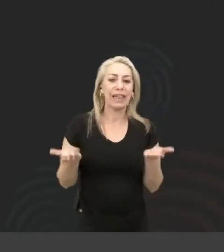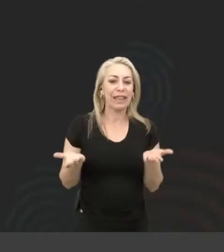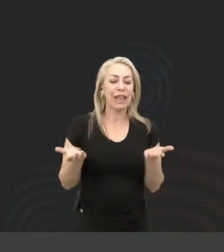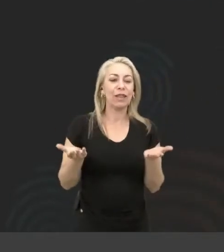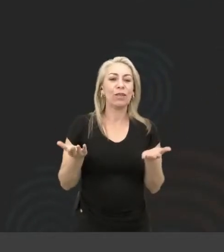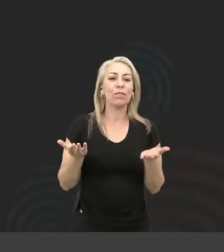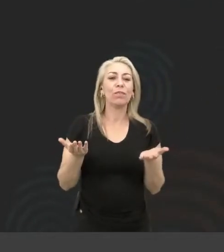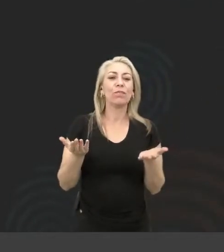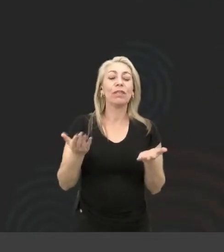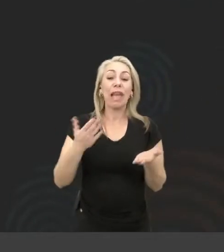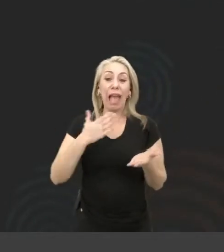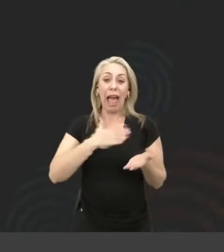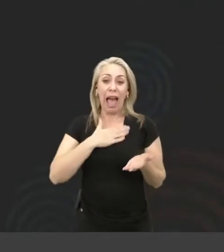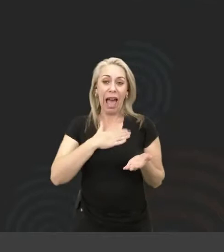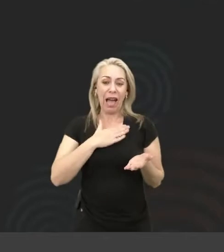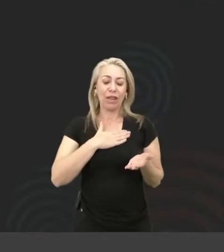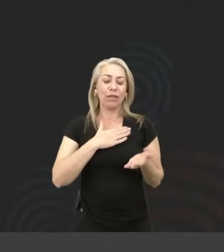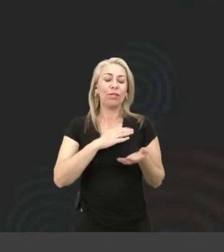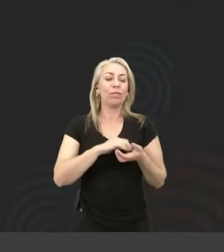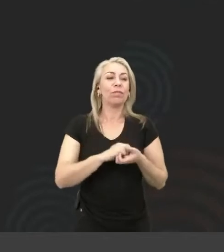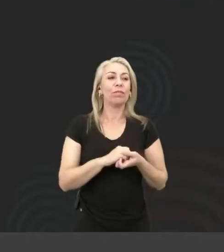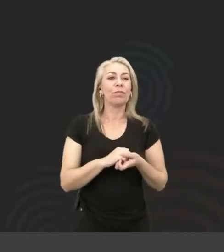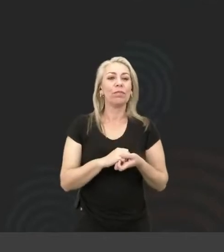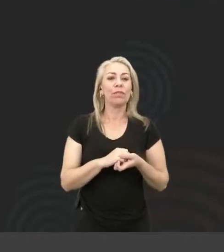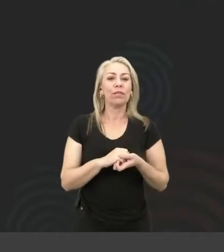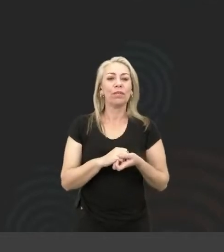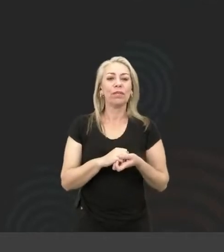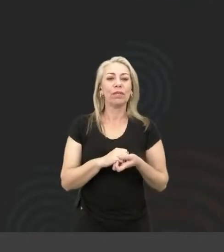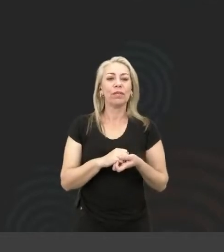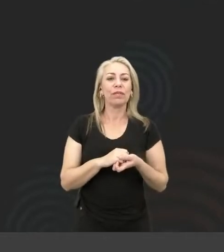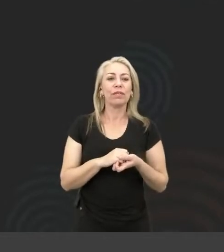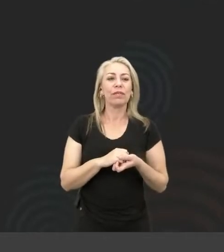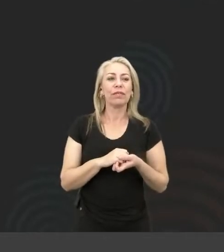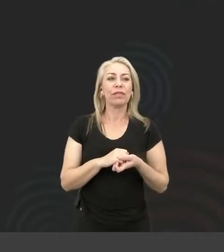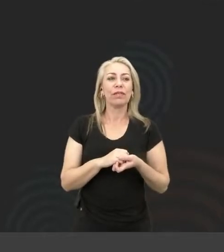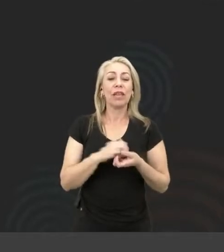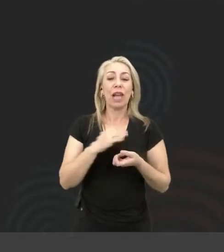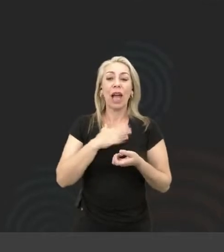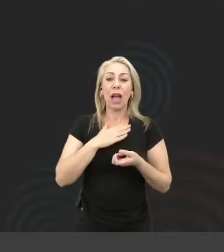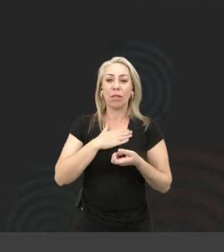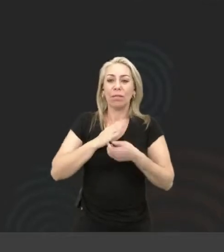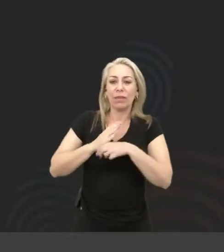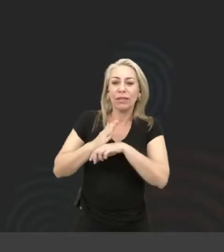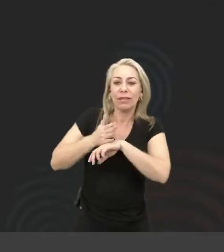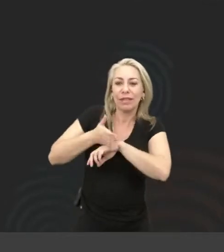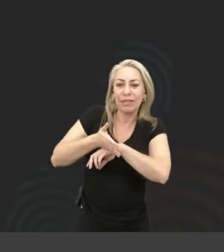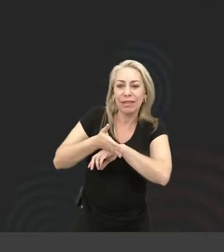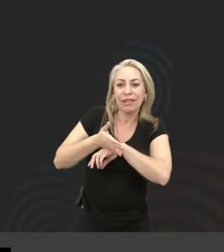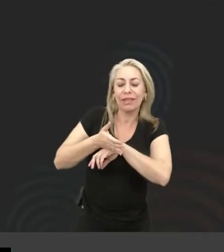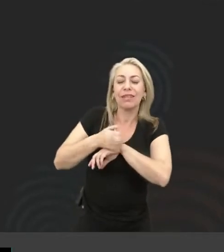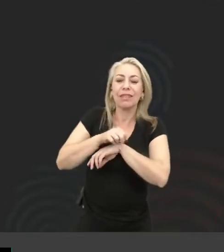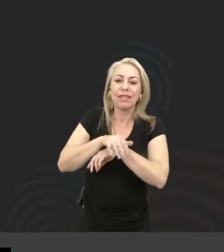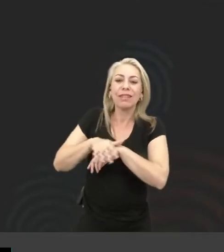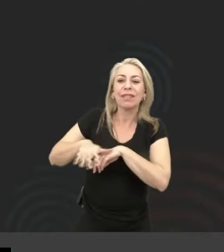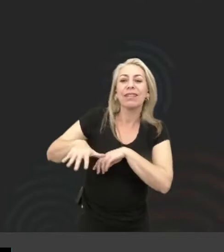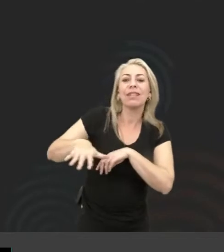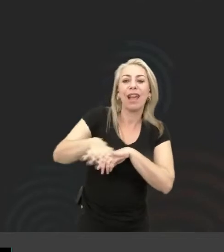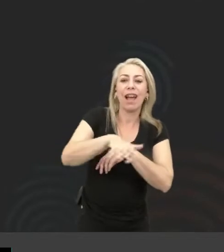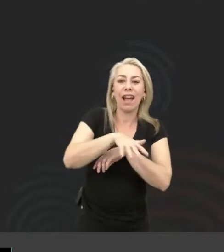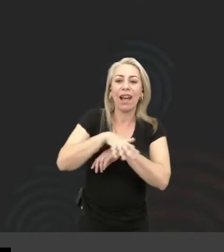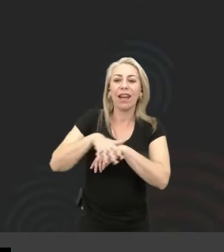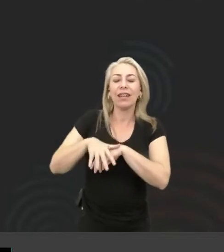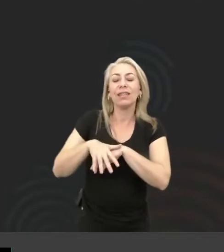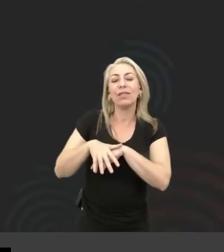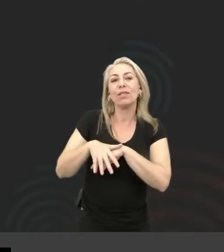Então, no meu caso, a minha entrada na área foi uma coisa